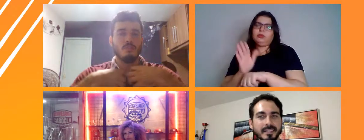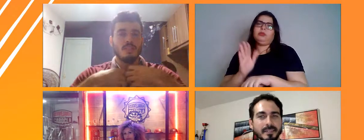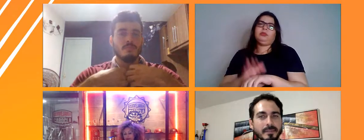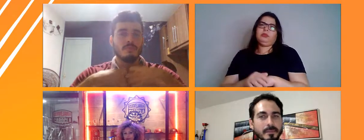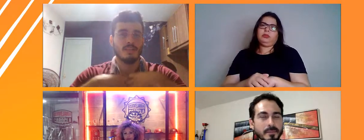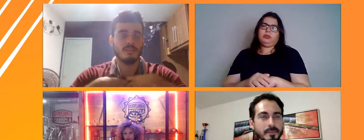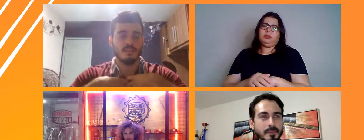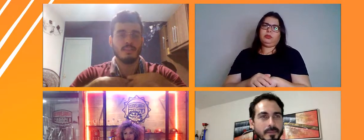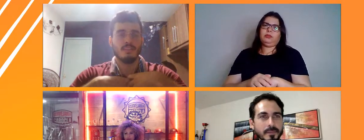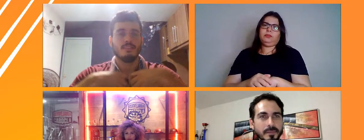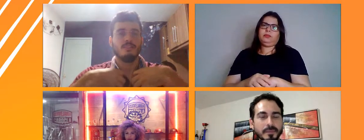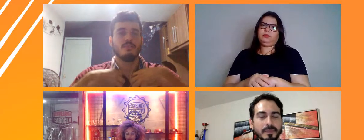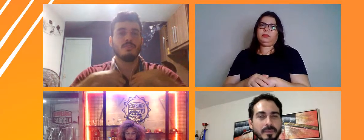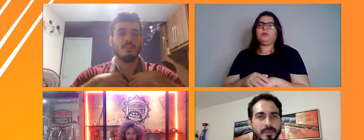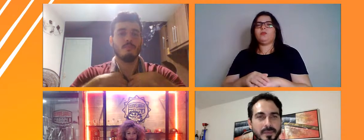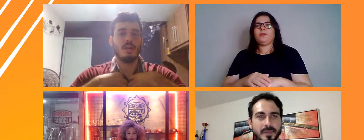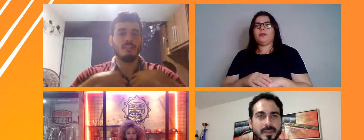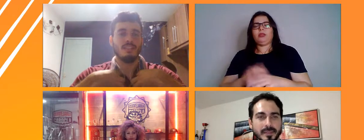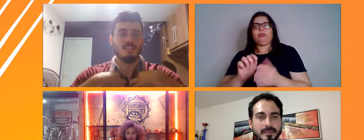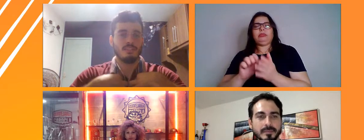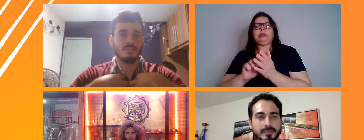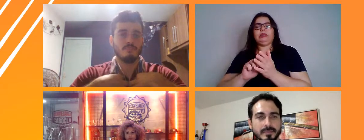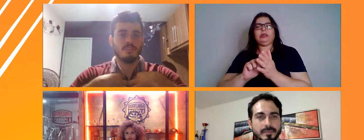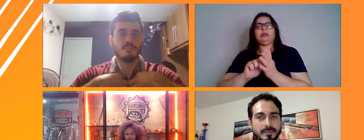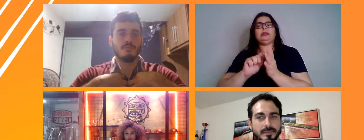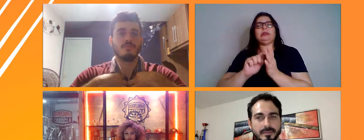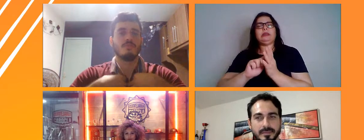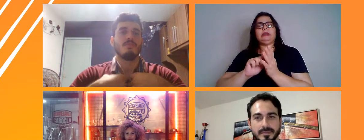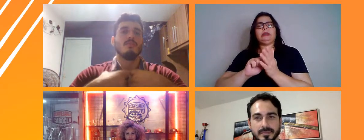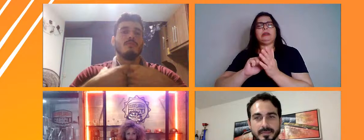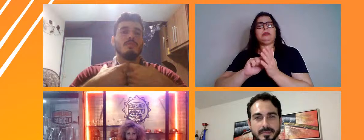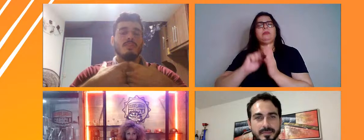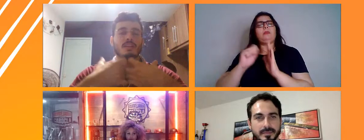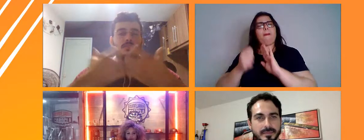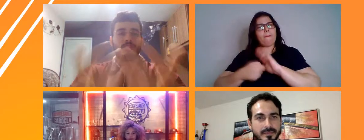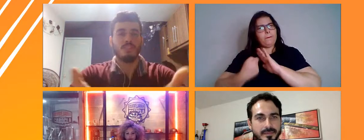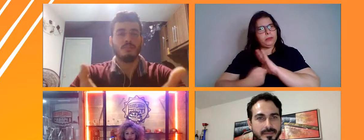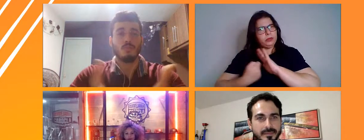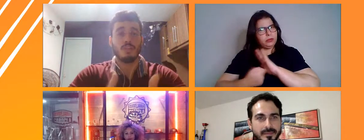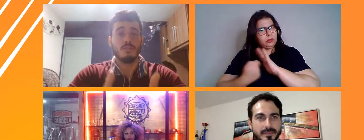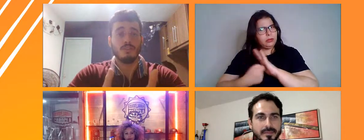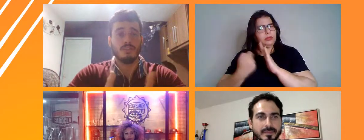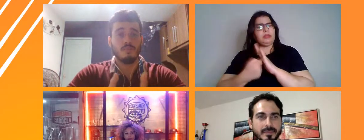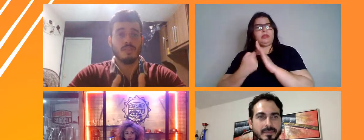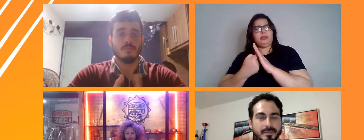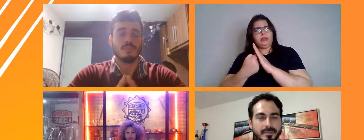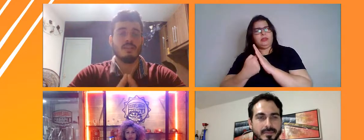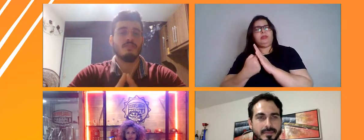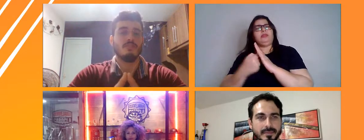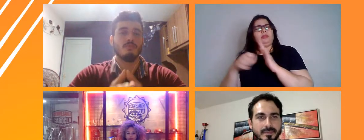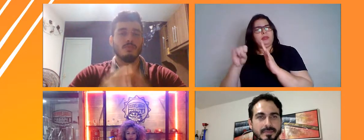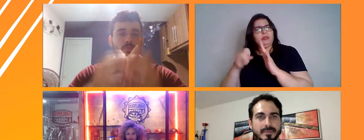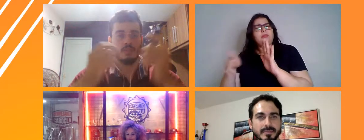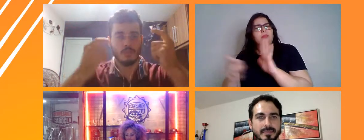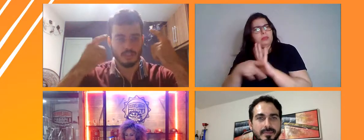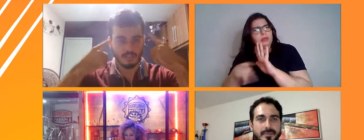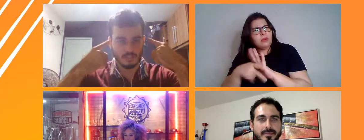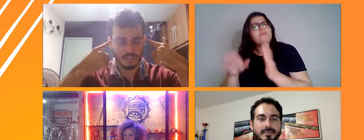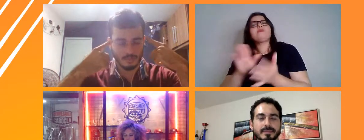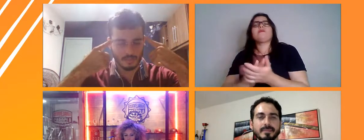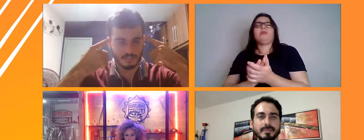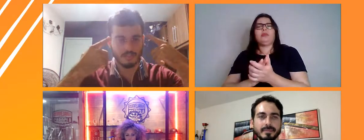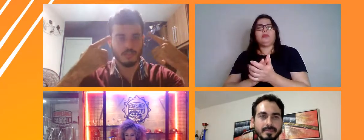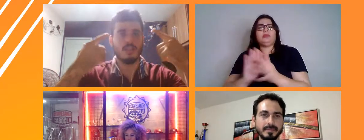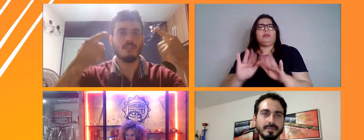consigo mesmo, certo? Se você pratica exercício físico, você está se cuidando de si mesmo, certo? Então, se você